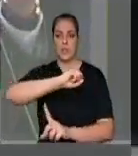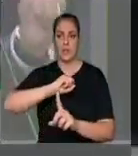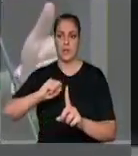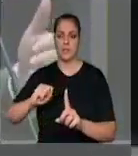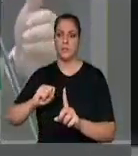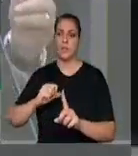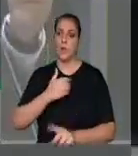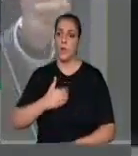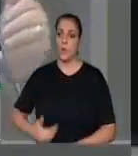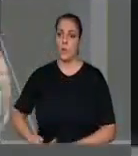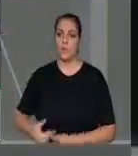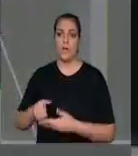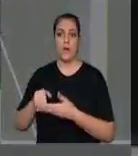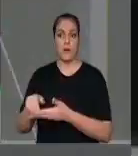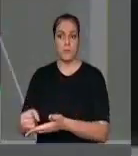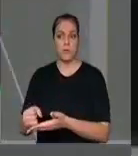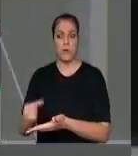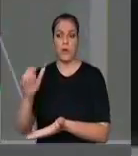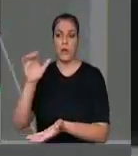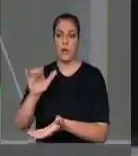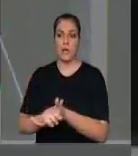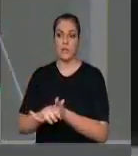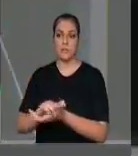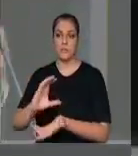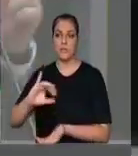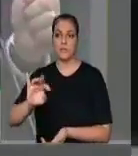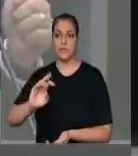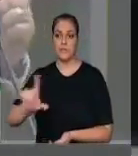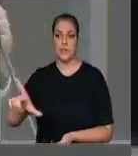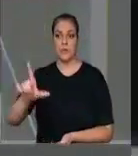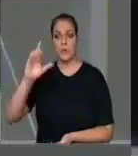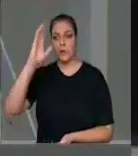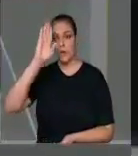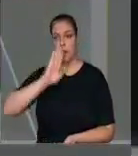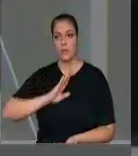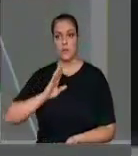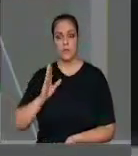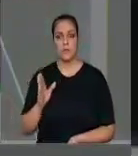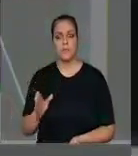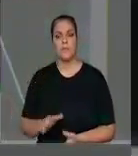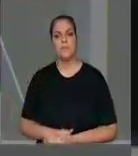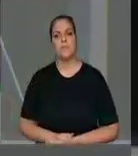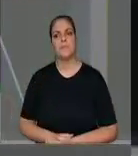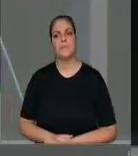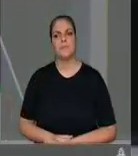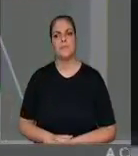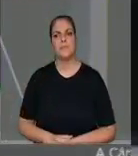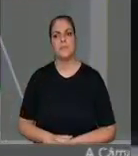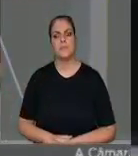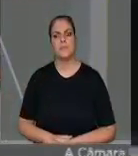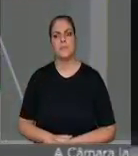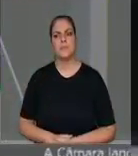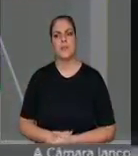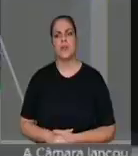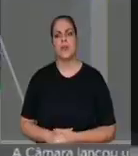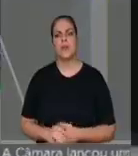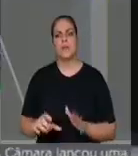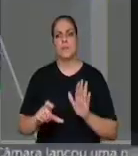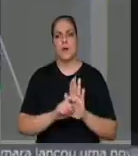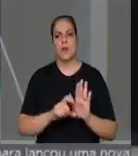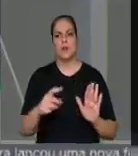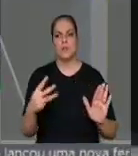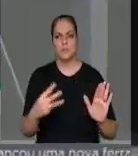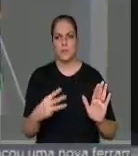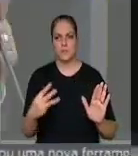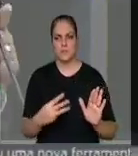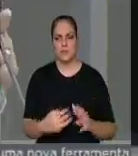casamento é civil e gratuito a celebração. E aí então no parágrafo terceiro vai dizer o seguinte, para efeito